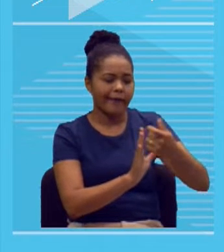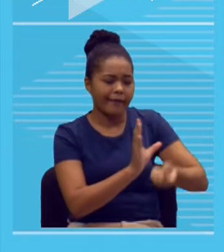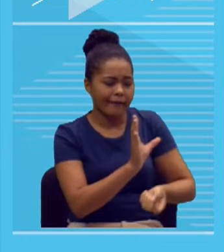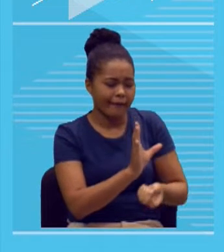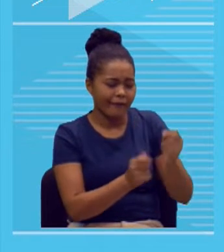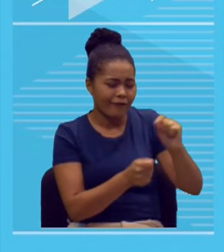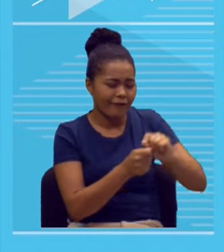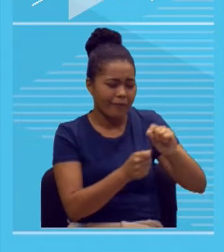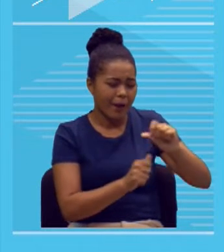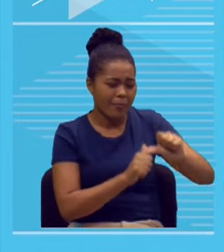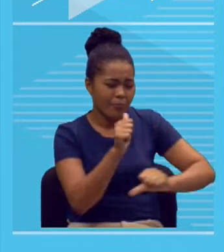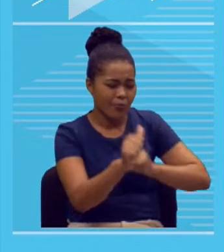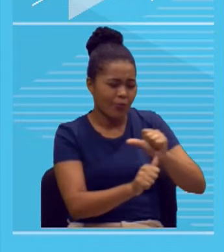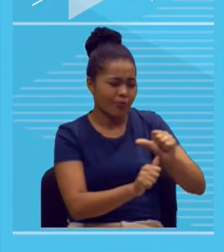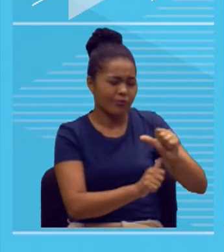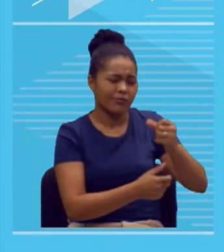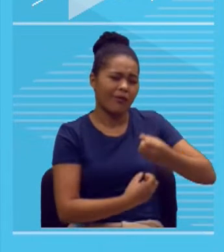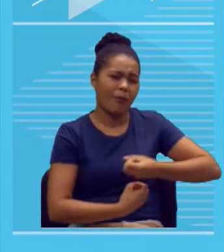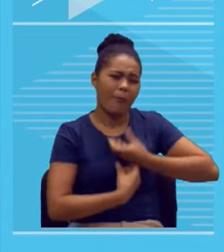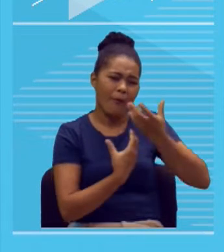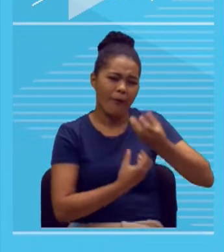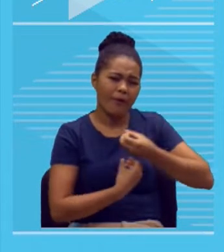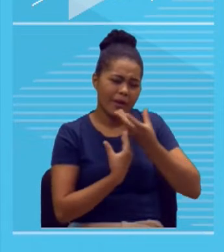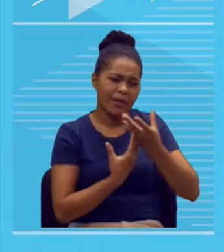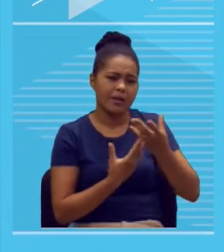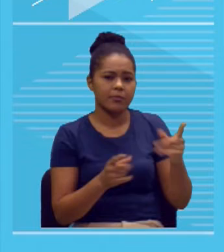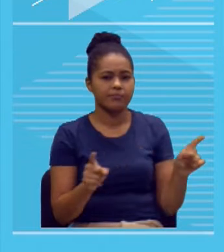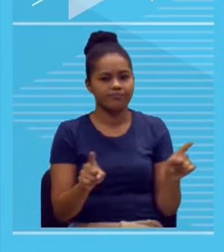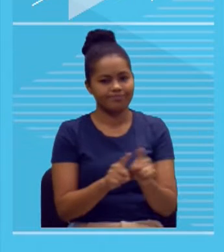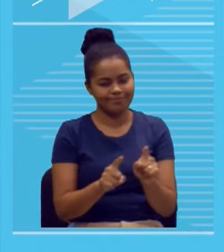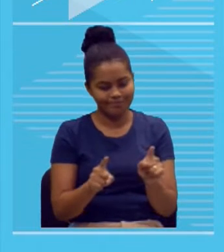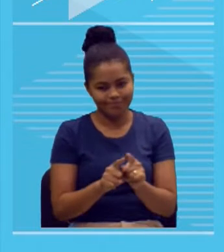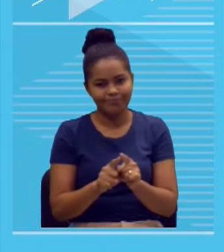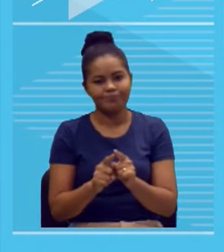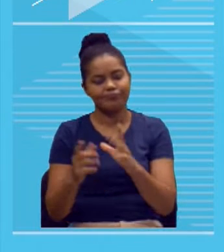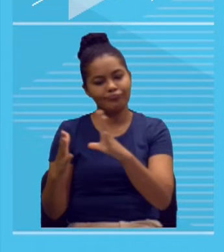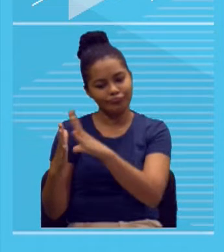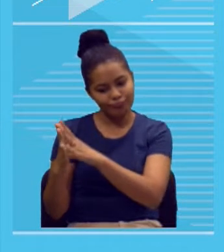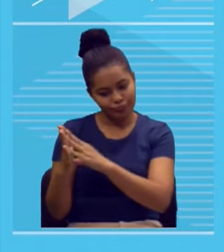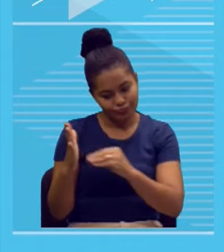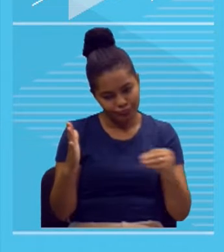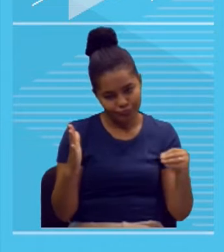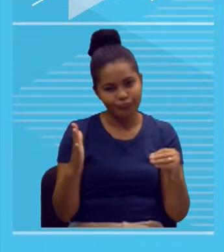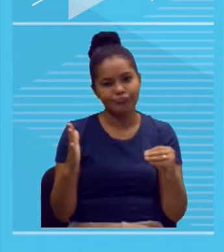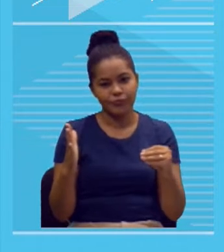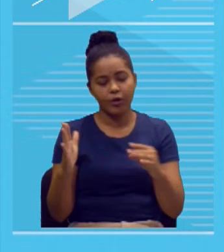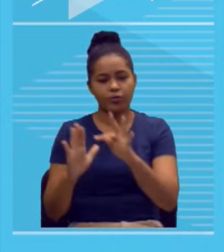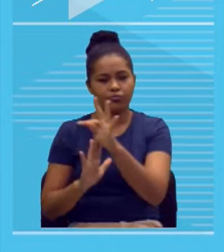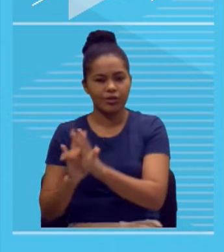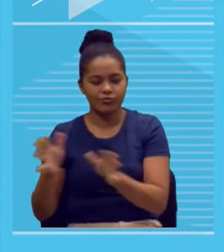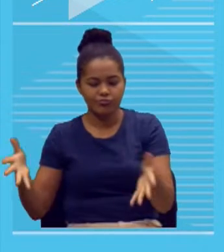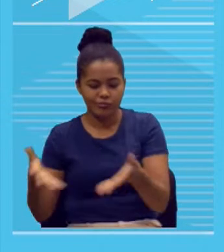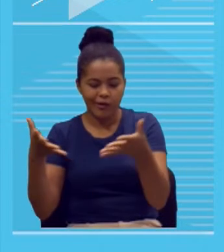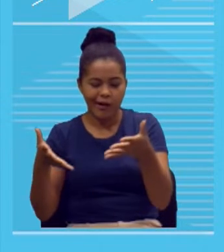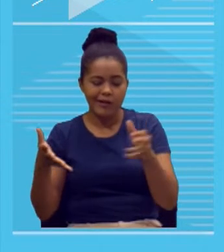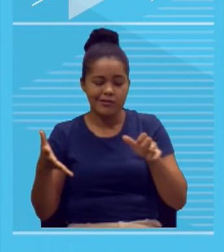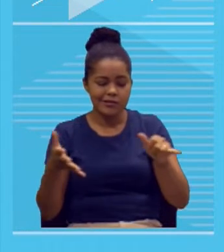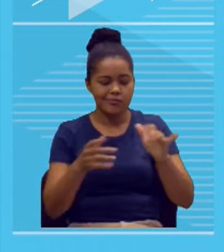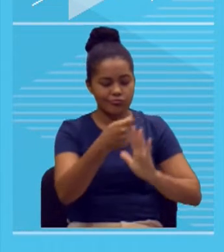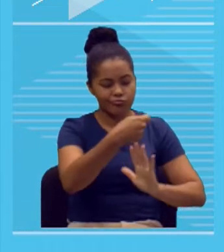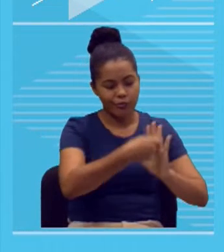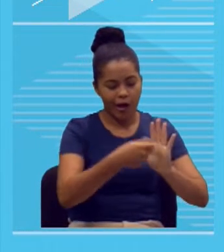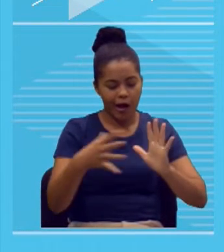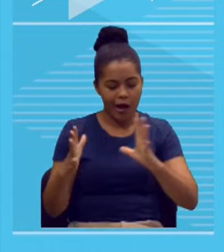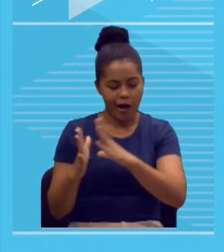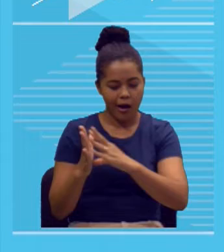pode, evidentemente, anular a sua redação. Cópia. Cópia de textos motivadores, né? Pode levar a sua redação a ser